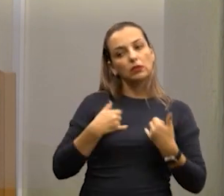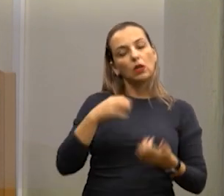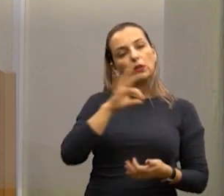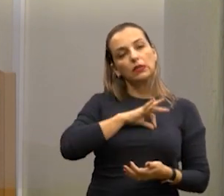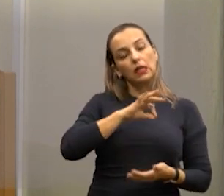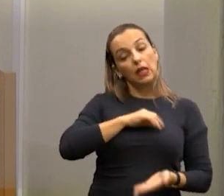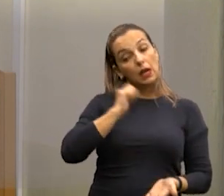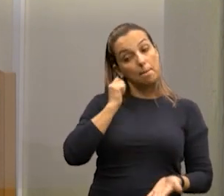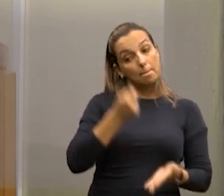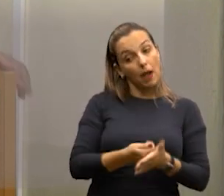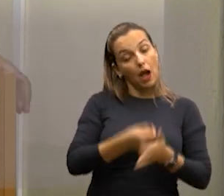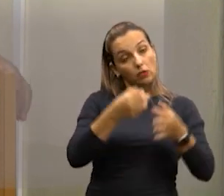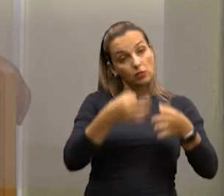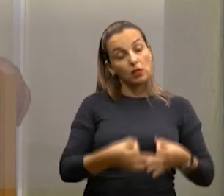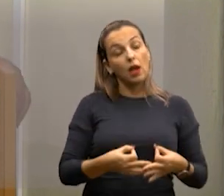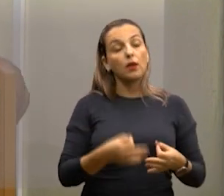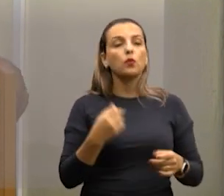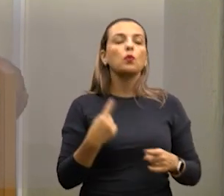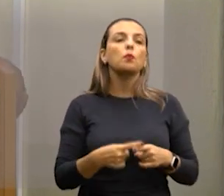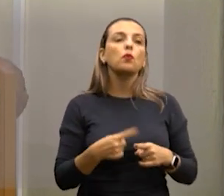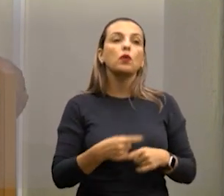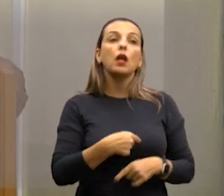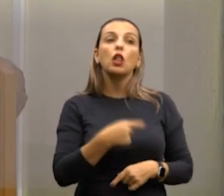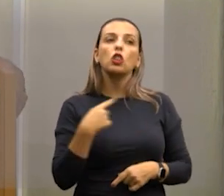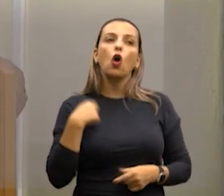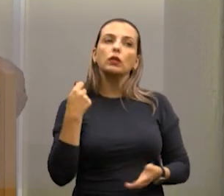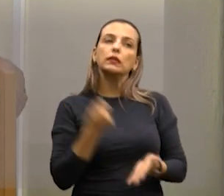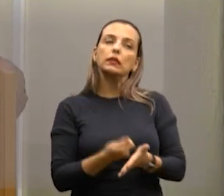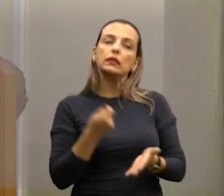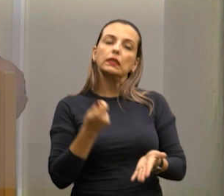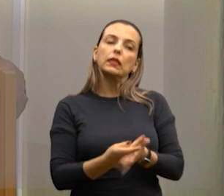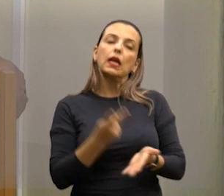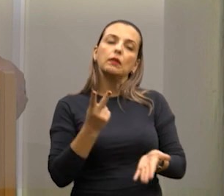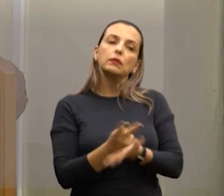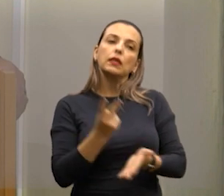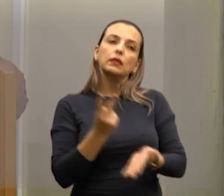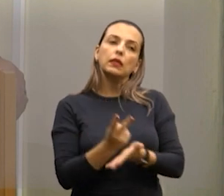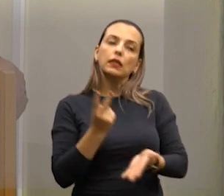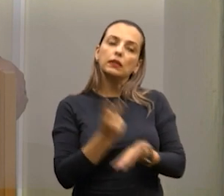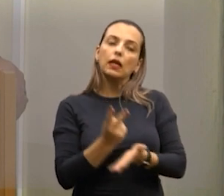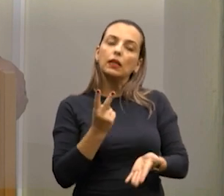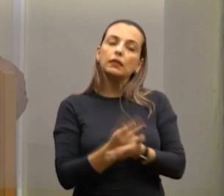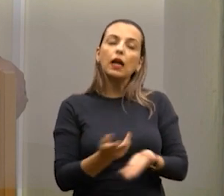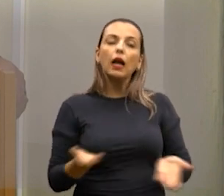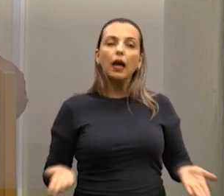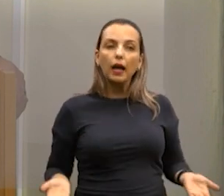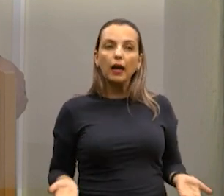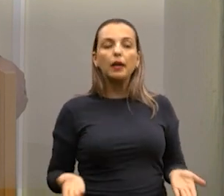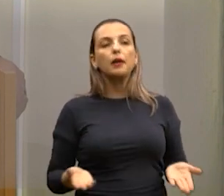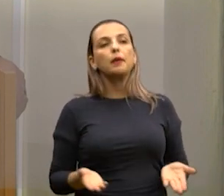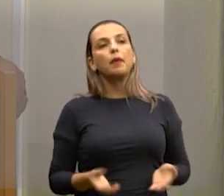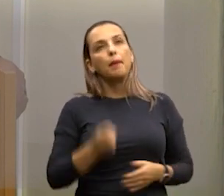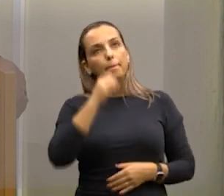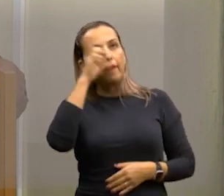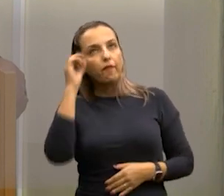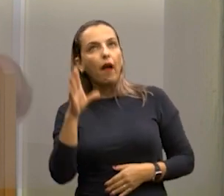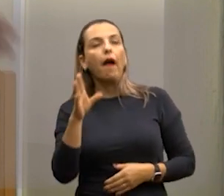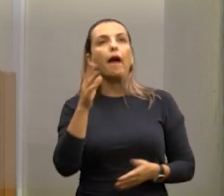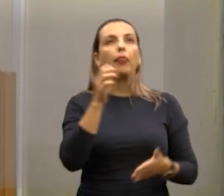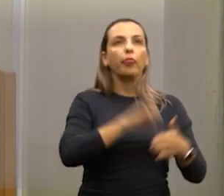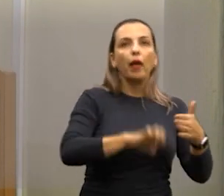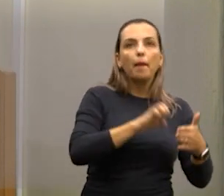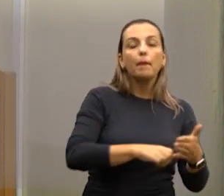pago. Mas sabe por quê também? Porque nós estamos toda semana cobrando, e cobrando, e cobrando, e cobra a empresa, e cobra a prefeitura, cobra a empresa,